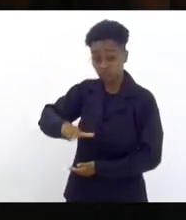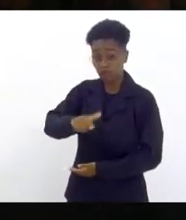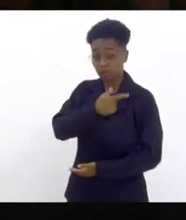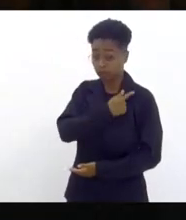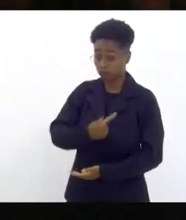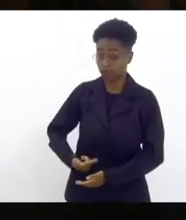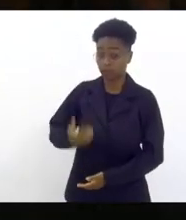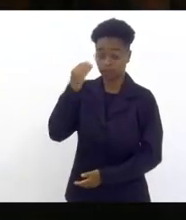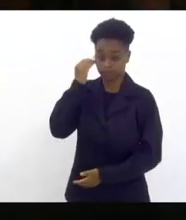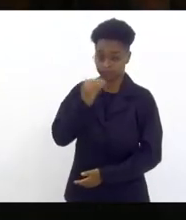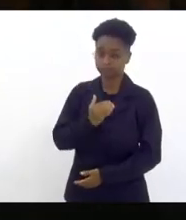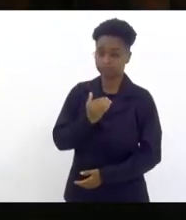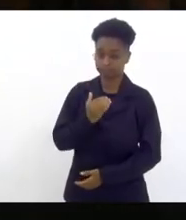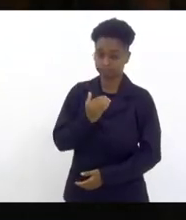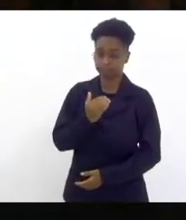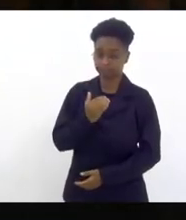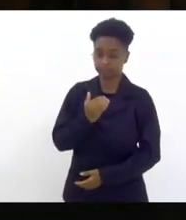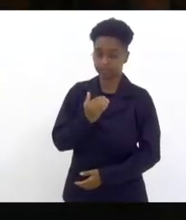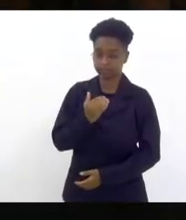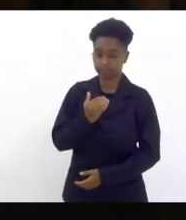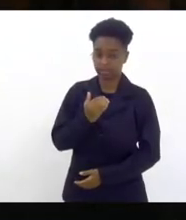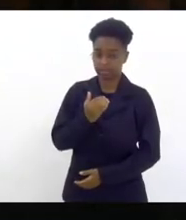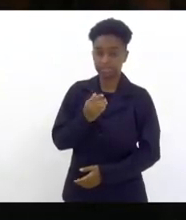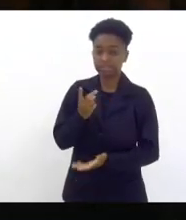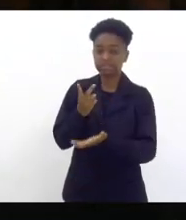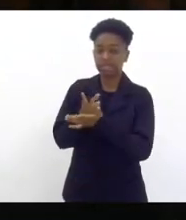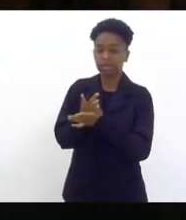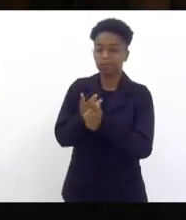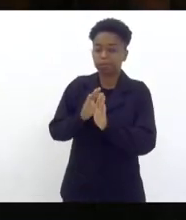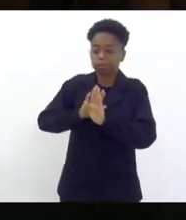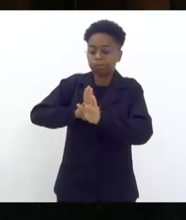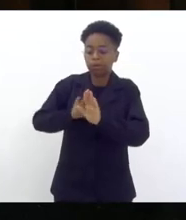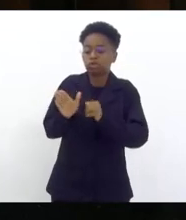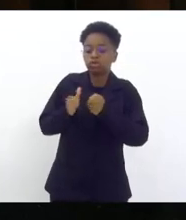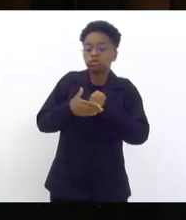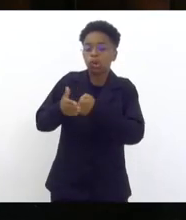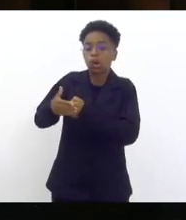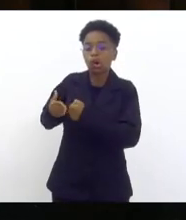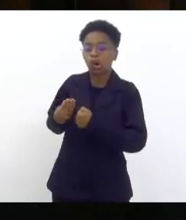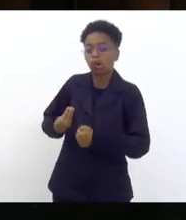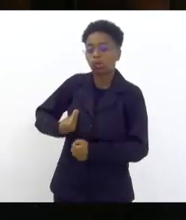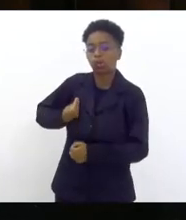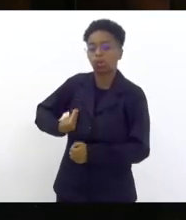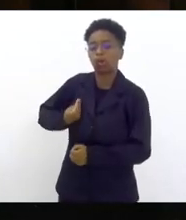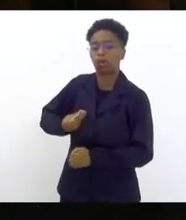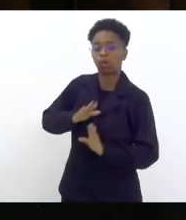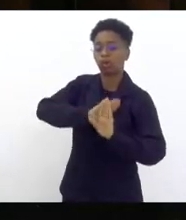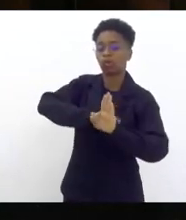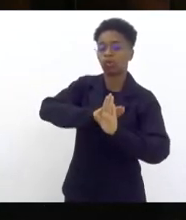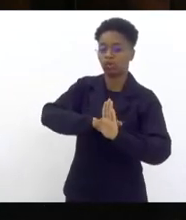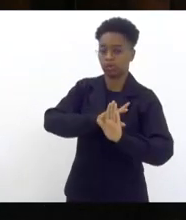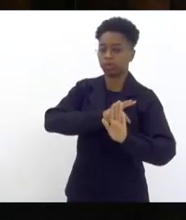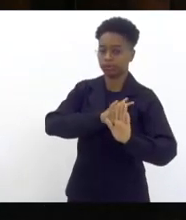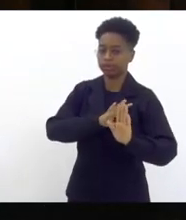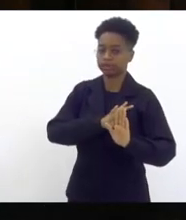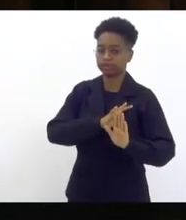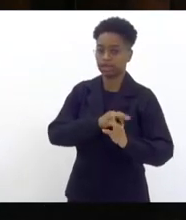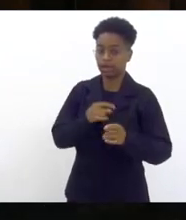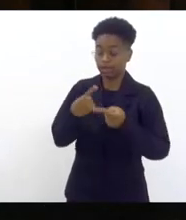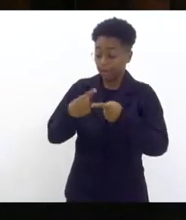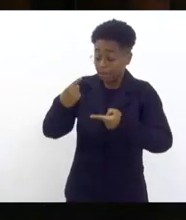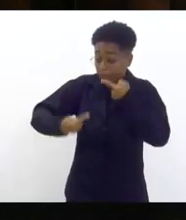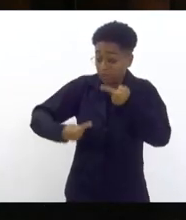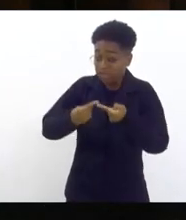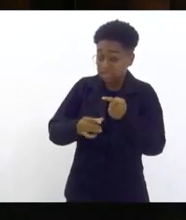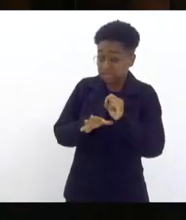Cláudio Castro que se esconde atrás da polícia militar e da polícia civil que política de segurança não se faz